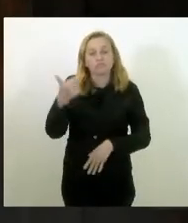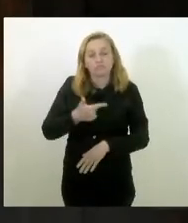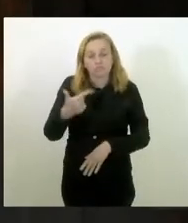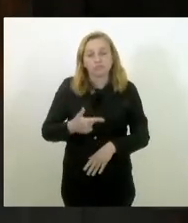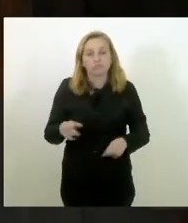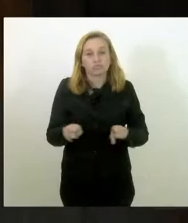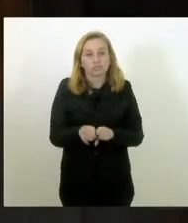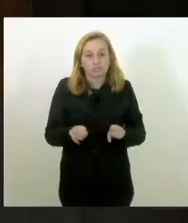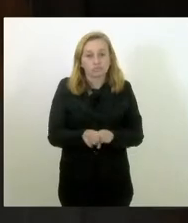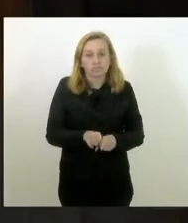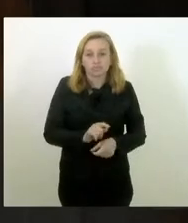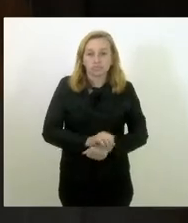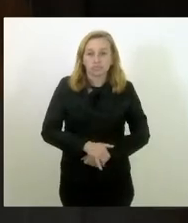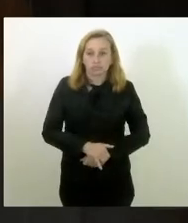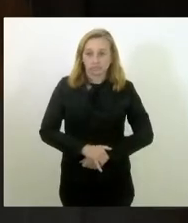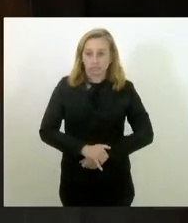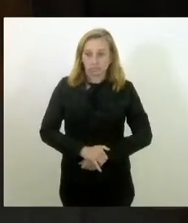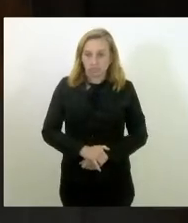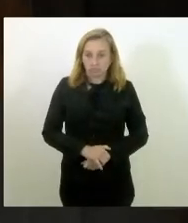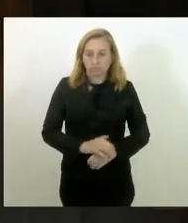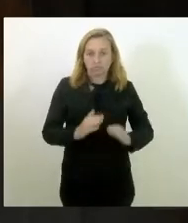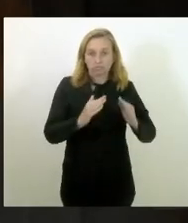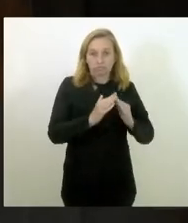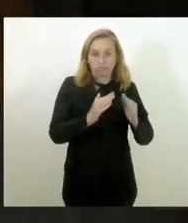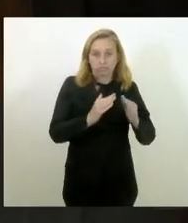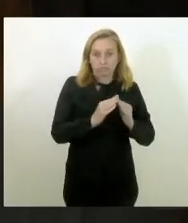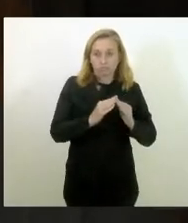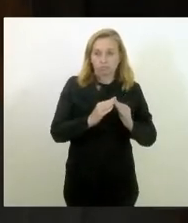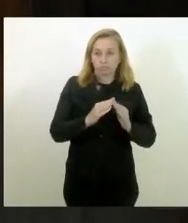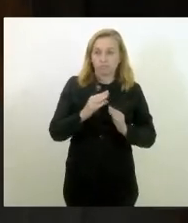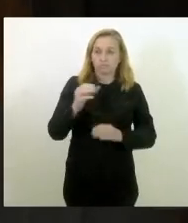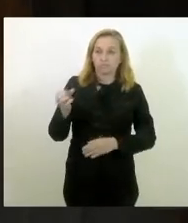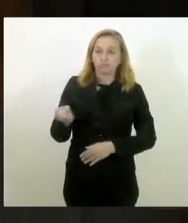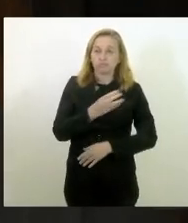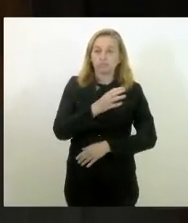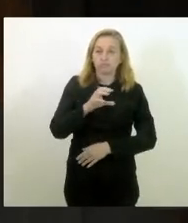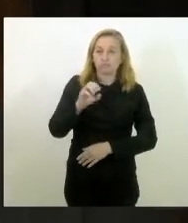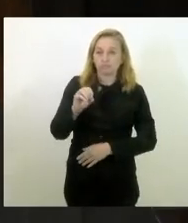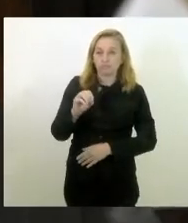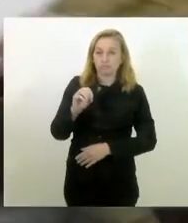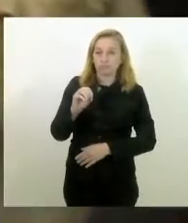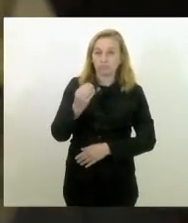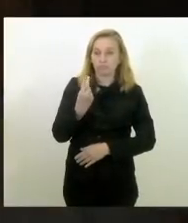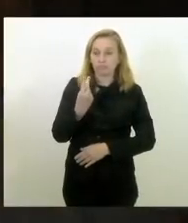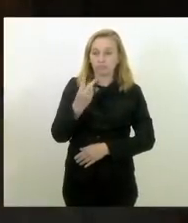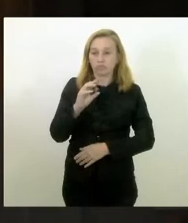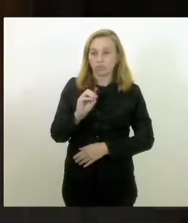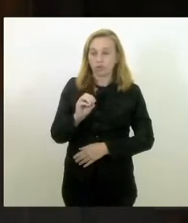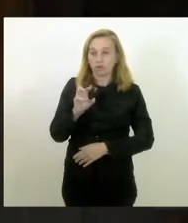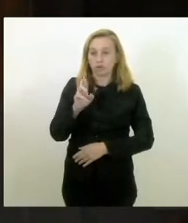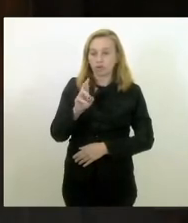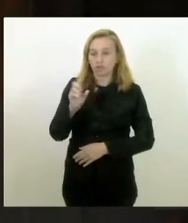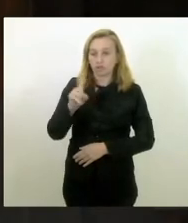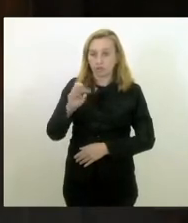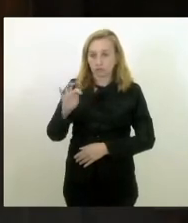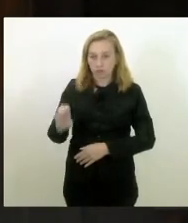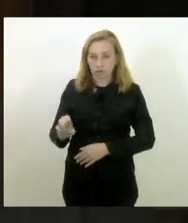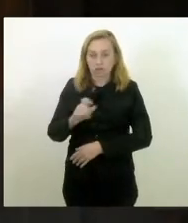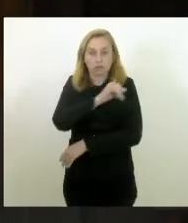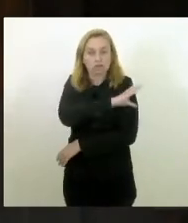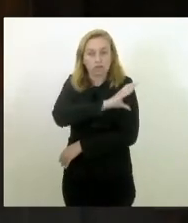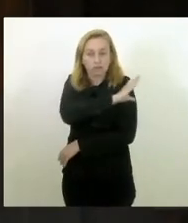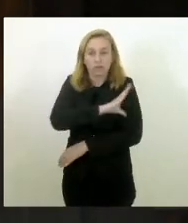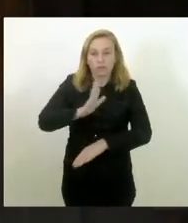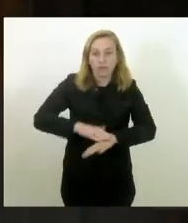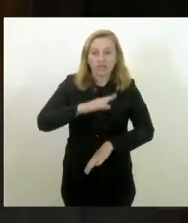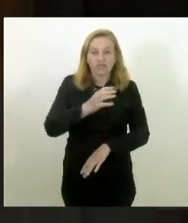dou aqui, ocupação Novo Horizonte, ocupação Novo Horizonte em campos dos Goitacás, são mais